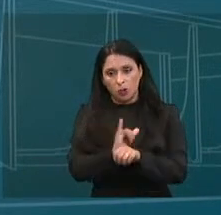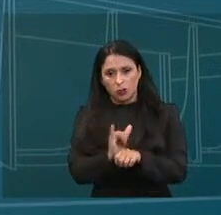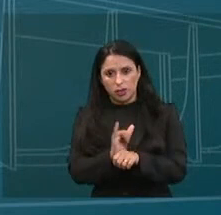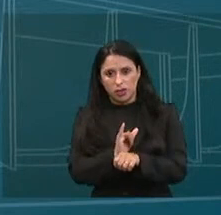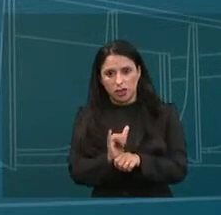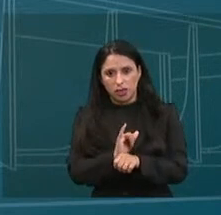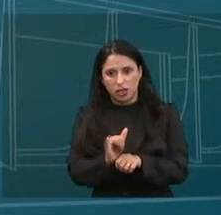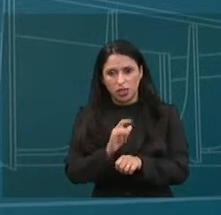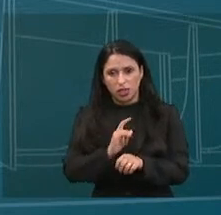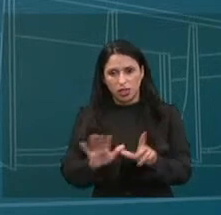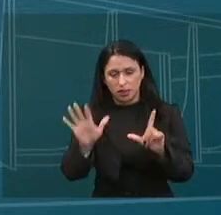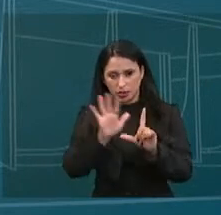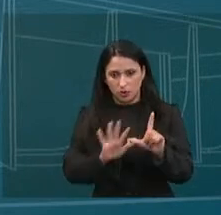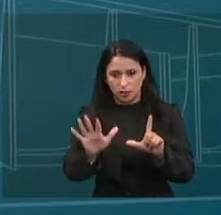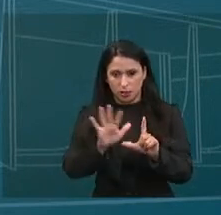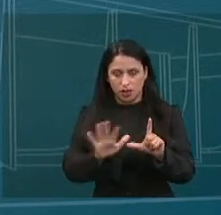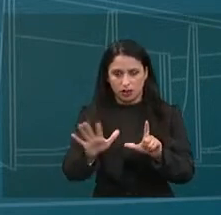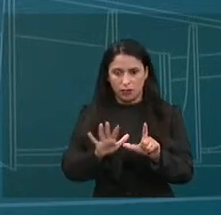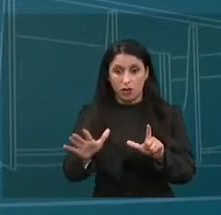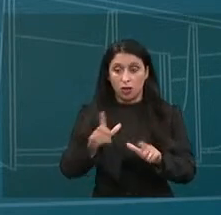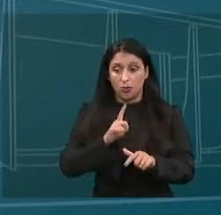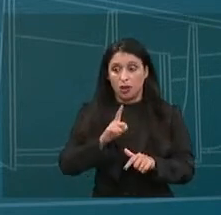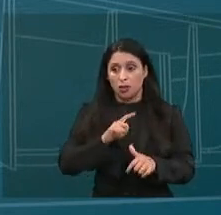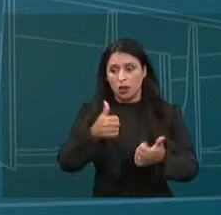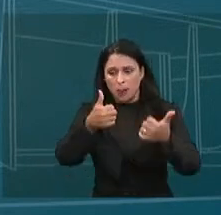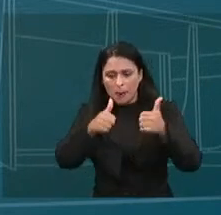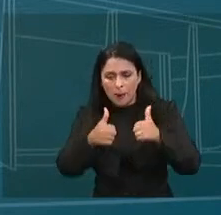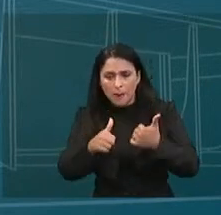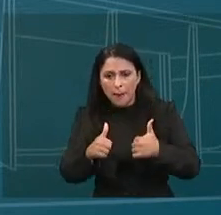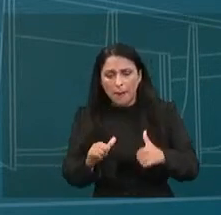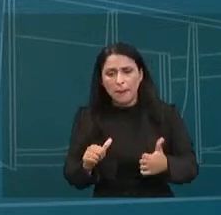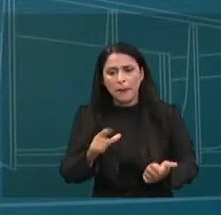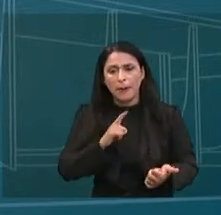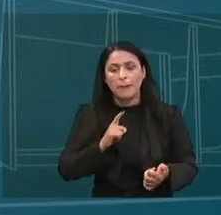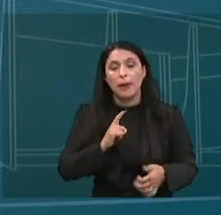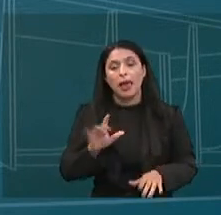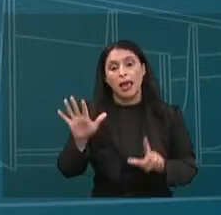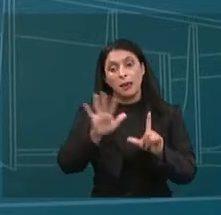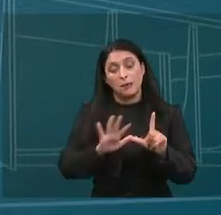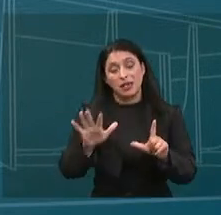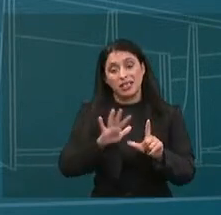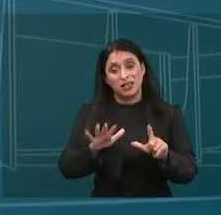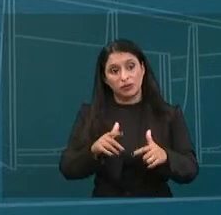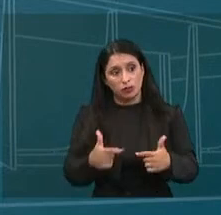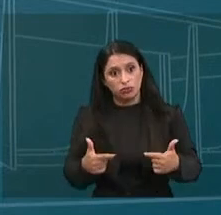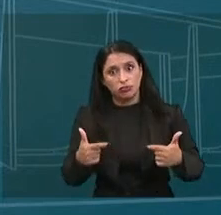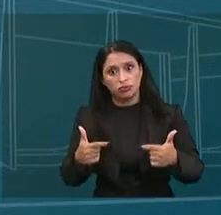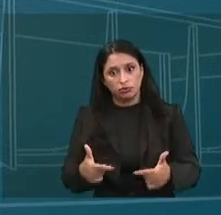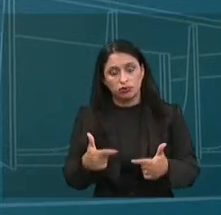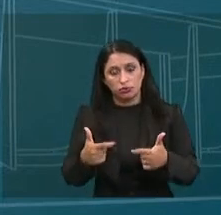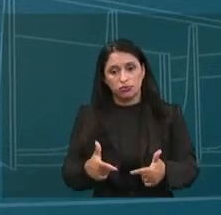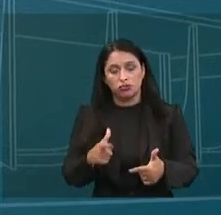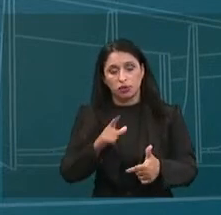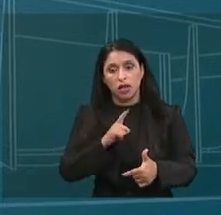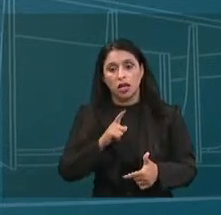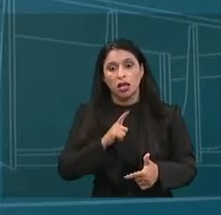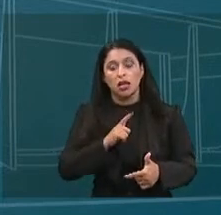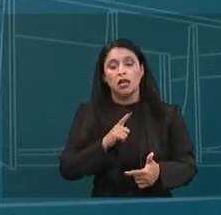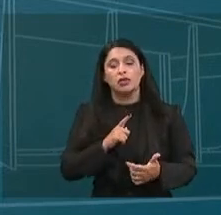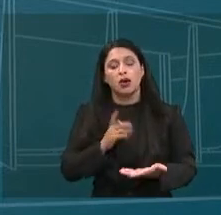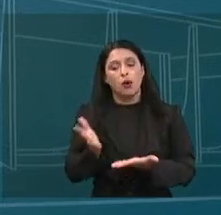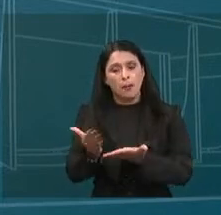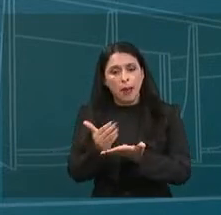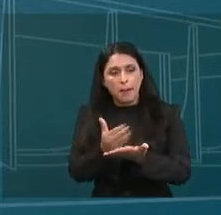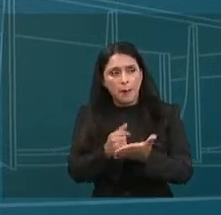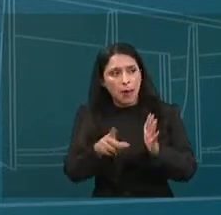de mercado das plataformas. Quanto mais acurada a recomendação, mais atrativa a plataforma se torna, mais engajamento é gerado e maior a extração